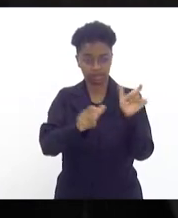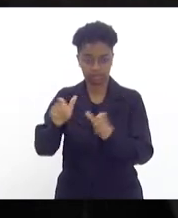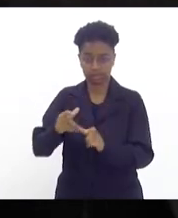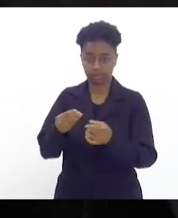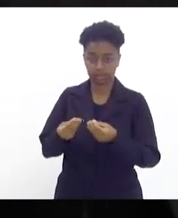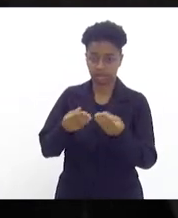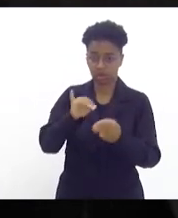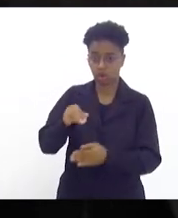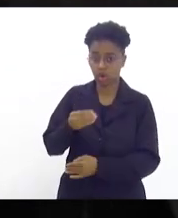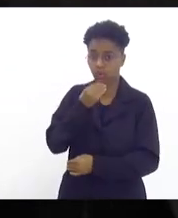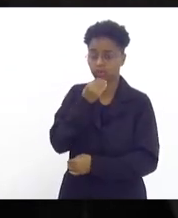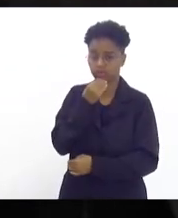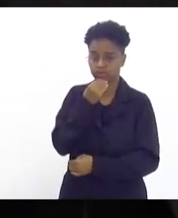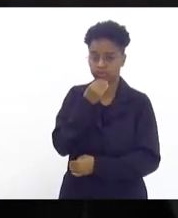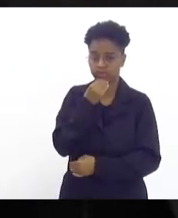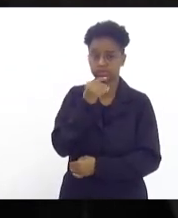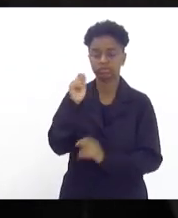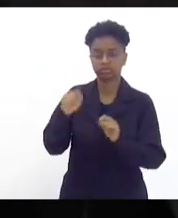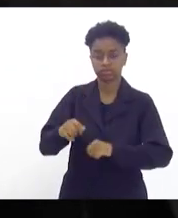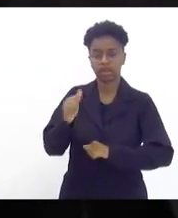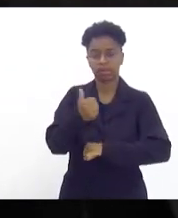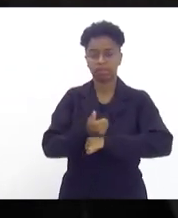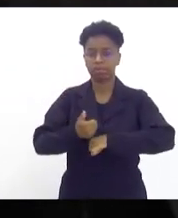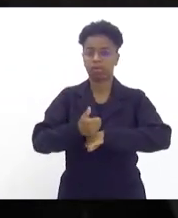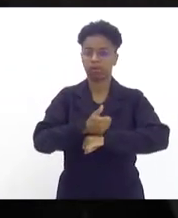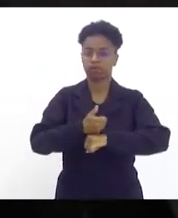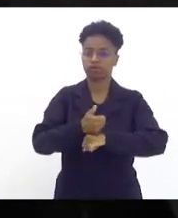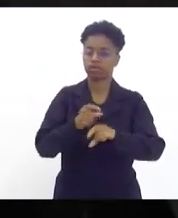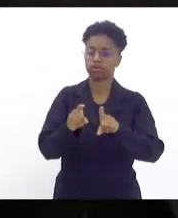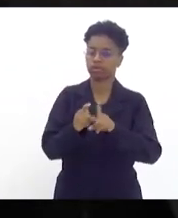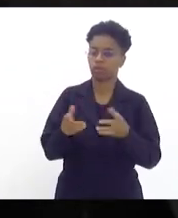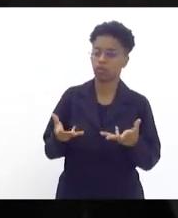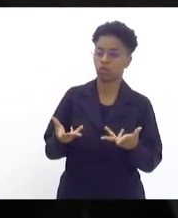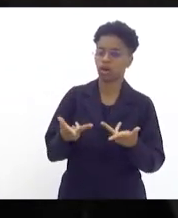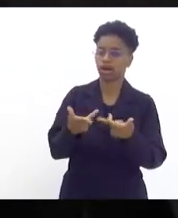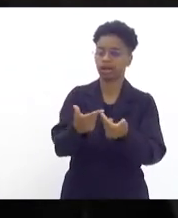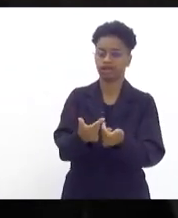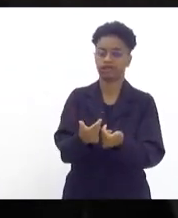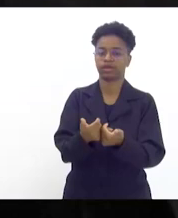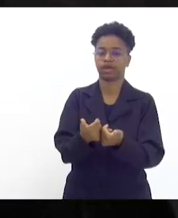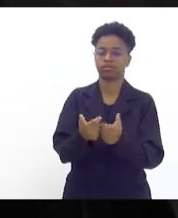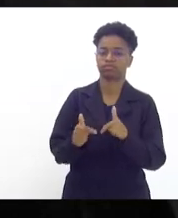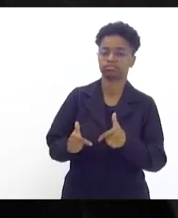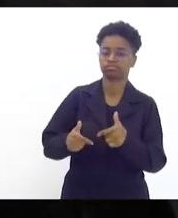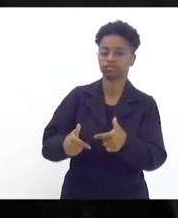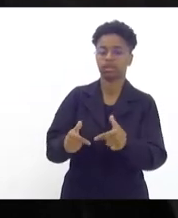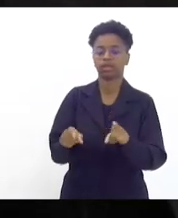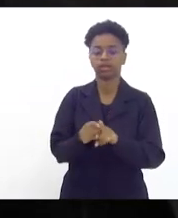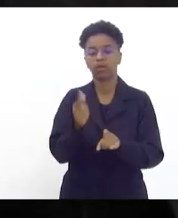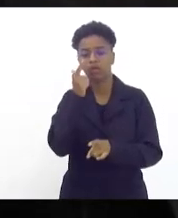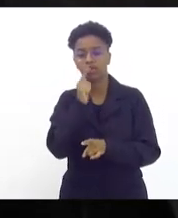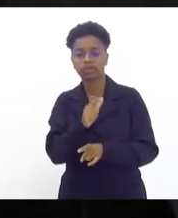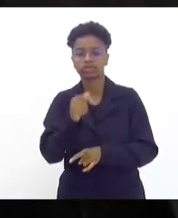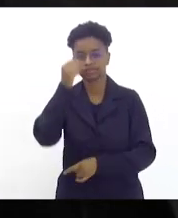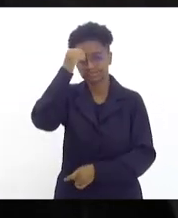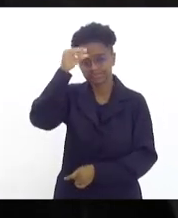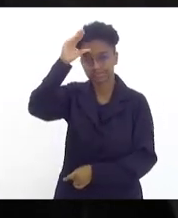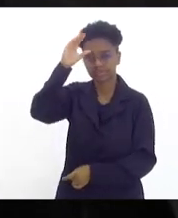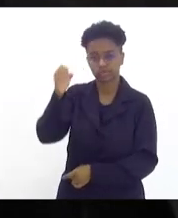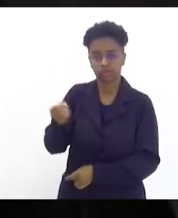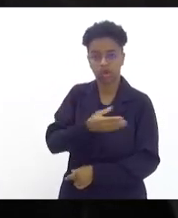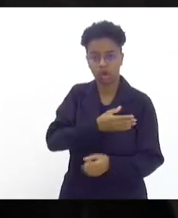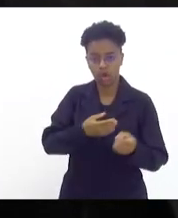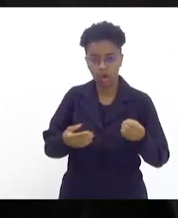oportunidade de se profissionalizar de qualificar sua mão de obra de adquirir novos conhecimentos